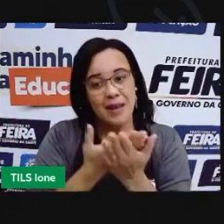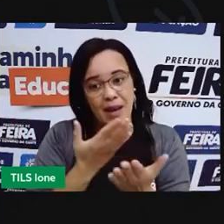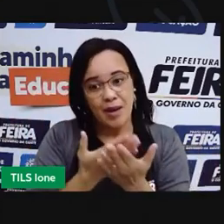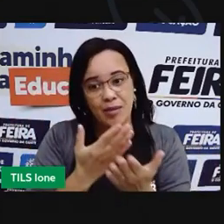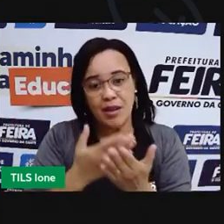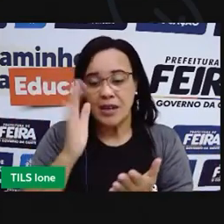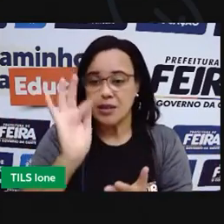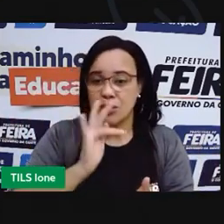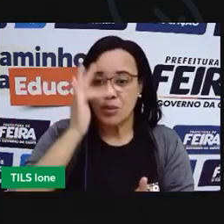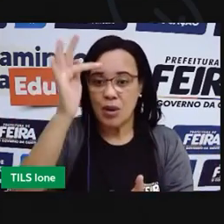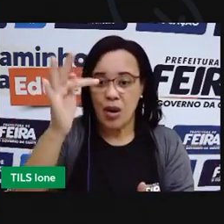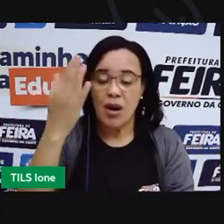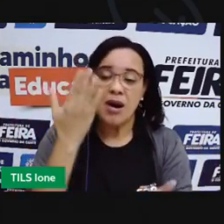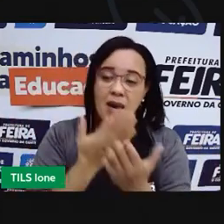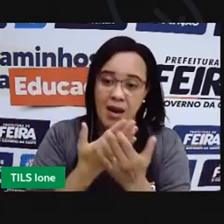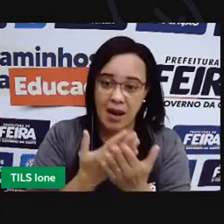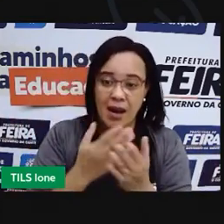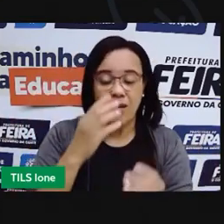próxima aula. Certo?